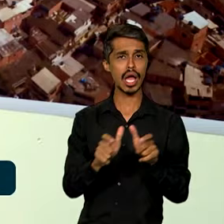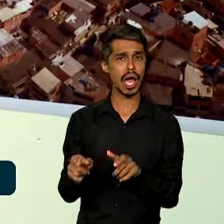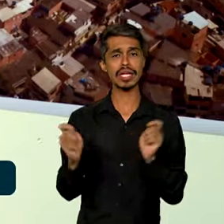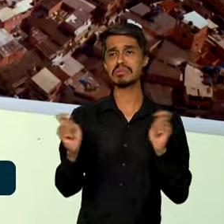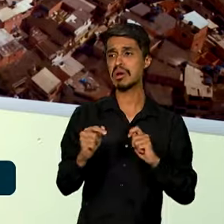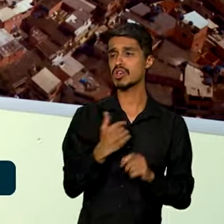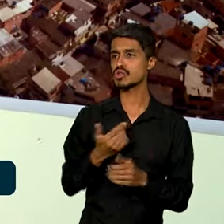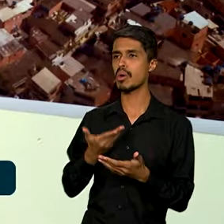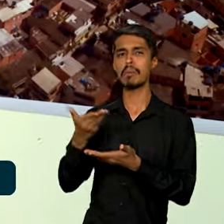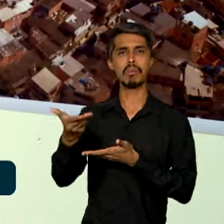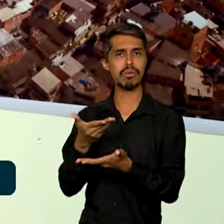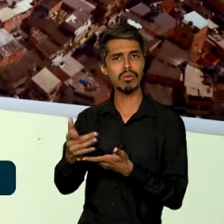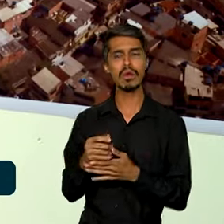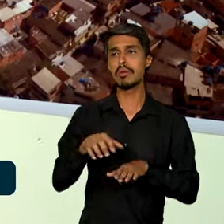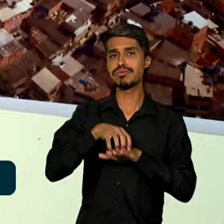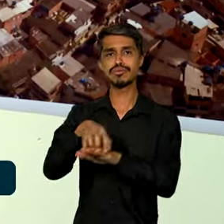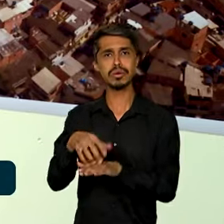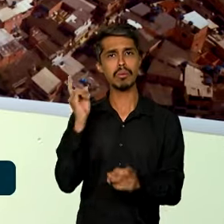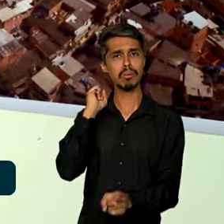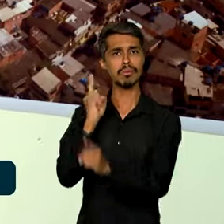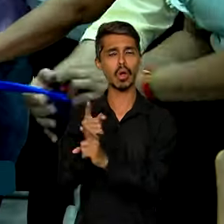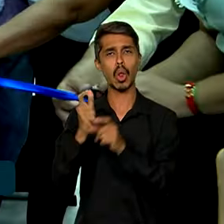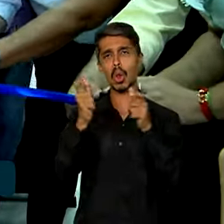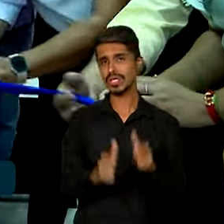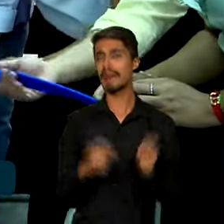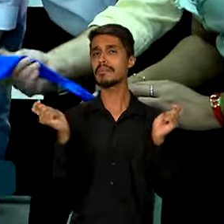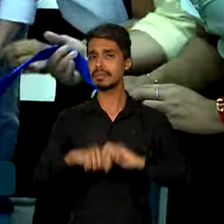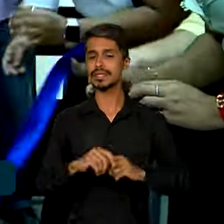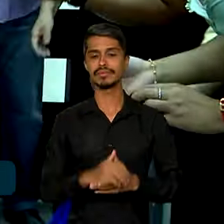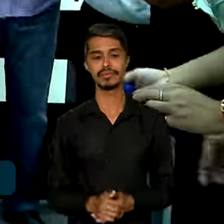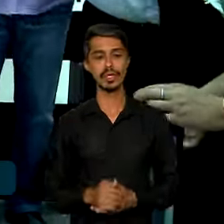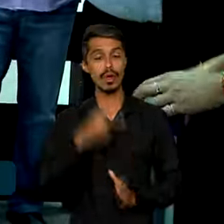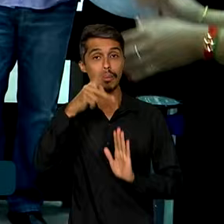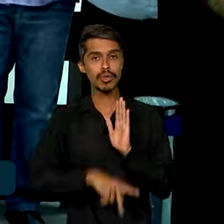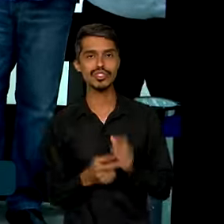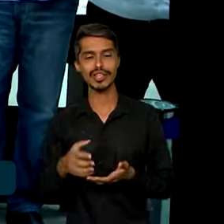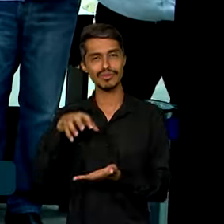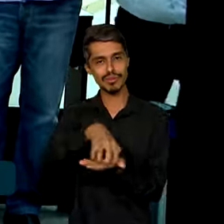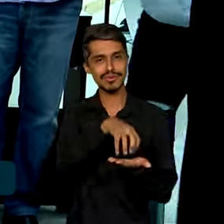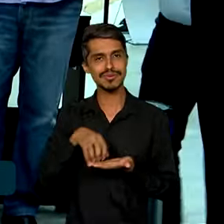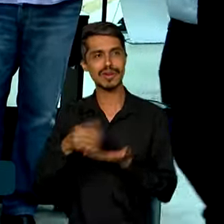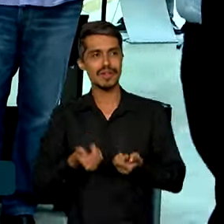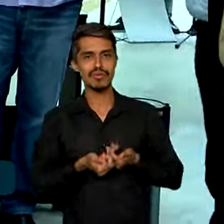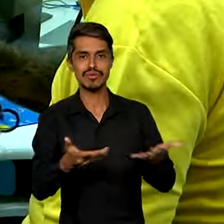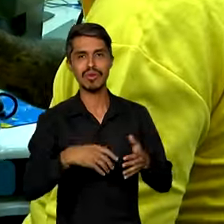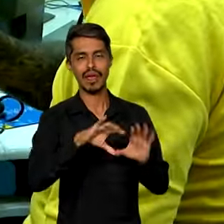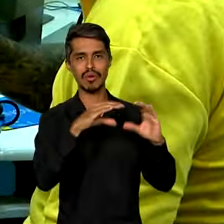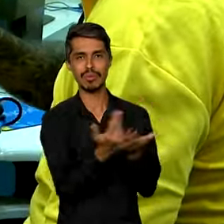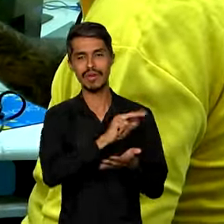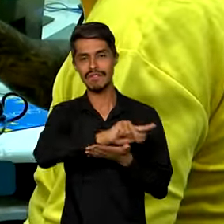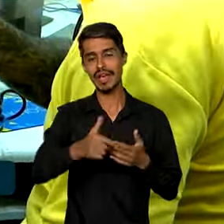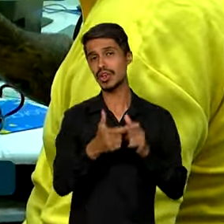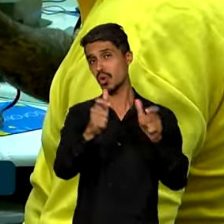uma ambulância, conseguir localizar o endereço. O projeto de levar agências a comunidades vai se estender para